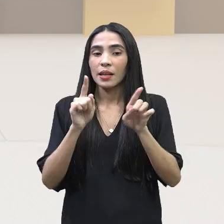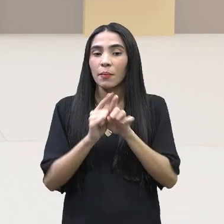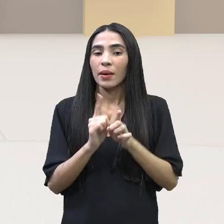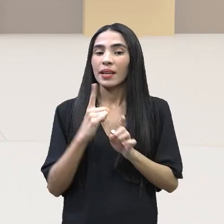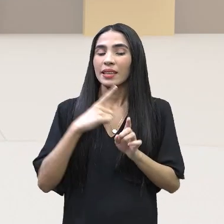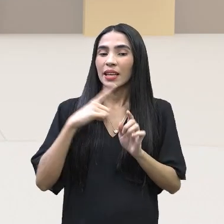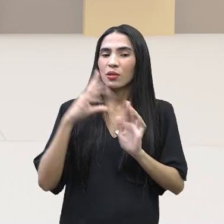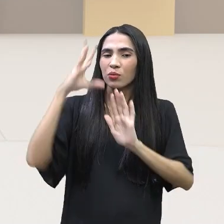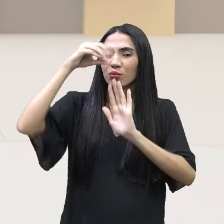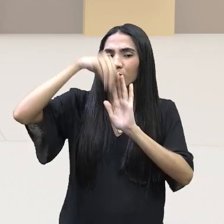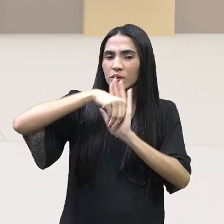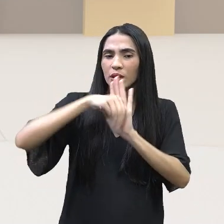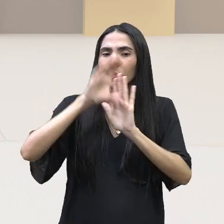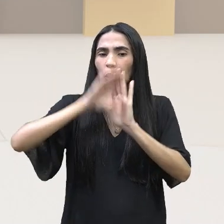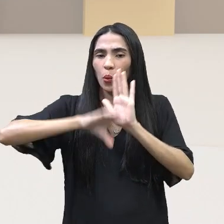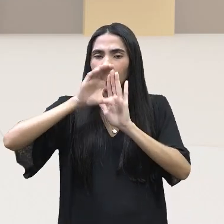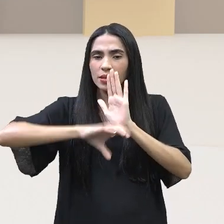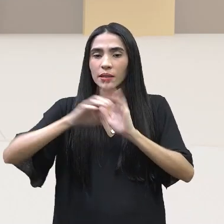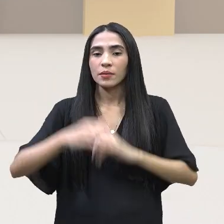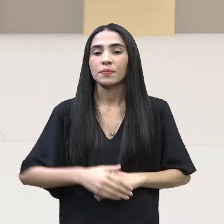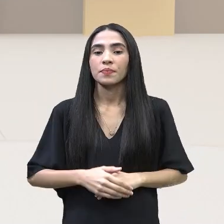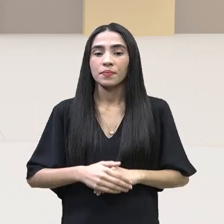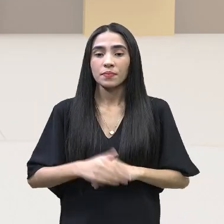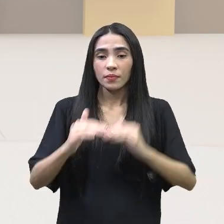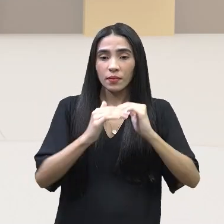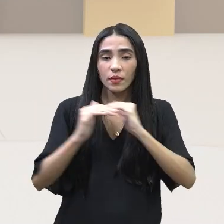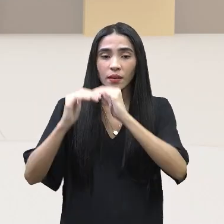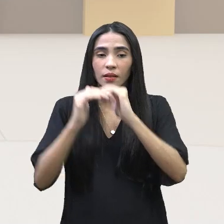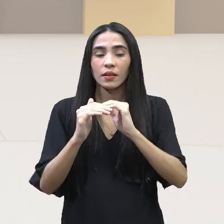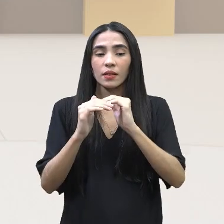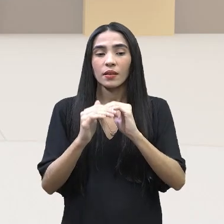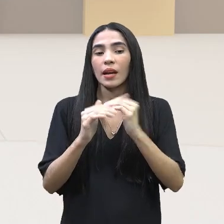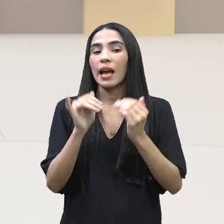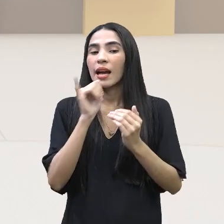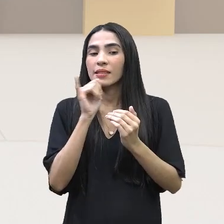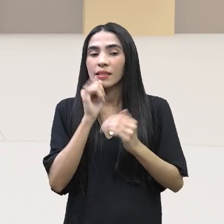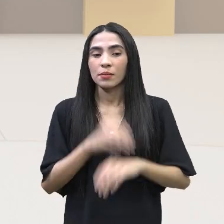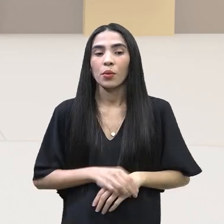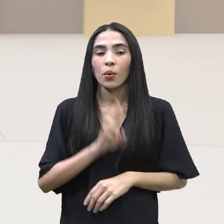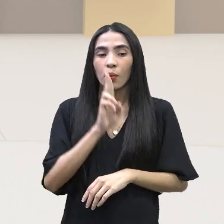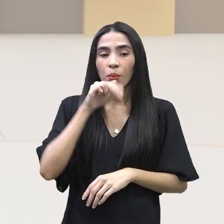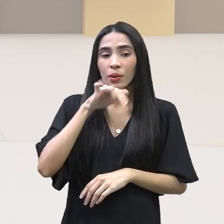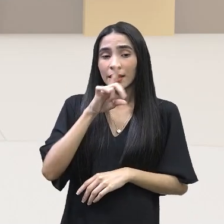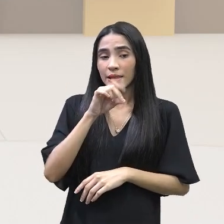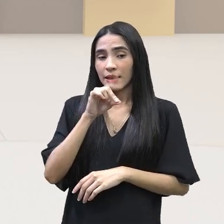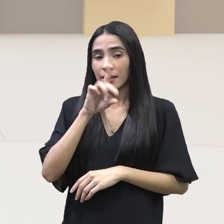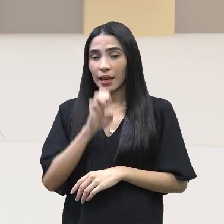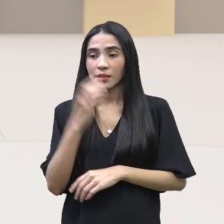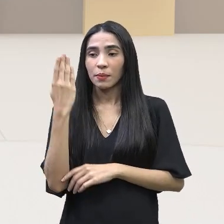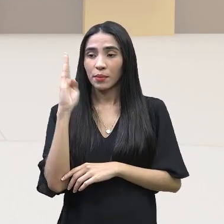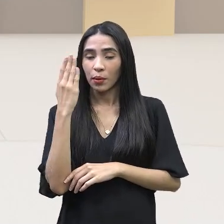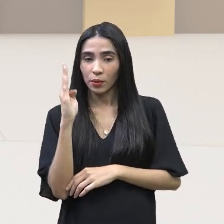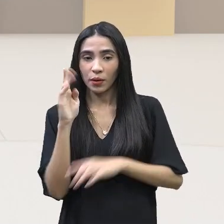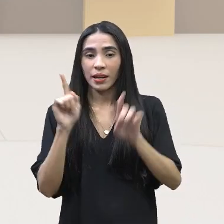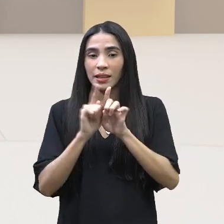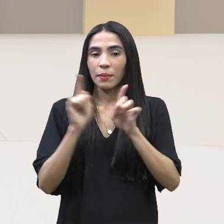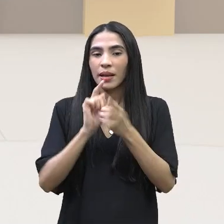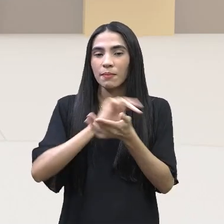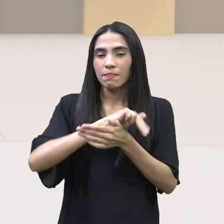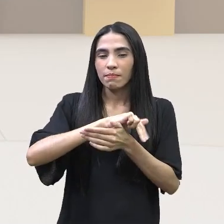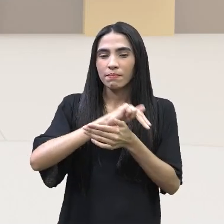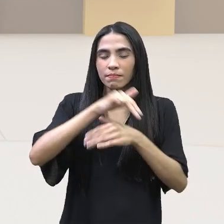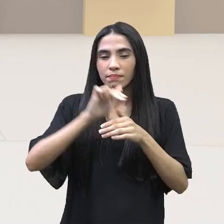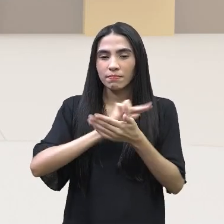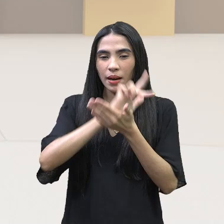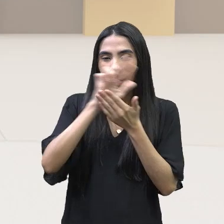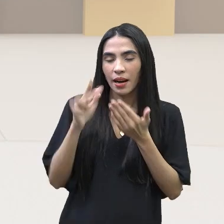de um dilema. Que dilema é esse? A conciliação da unidade biológica e a grande diversidade